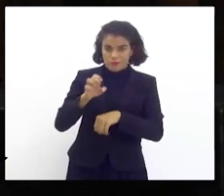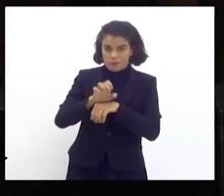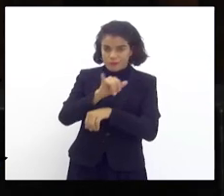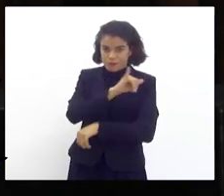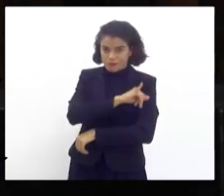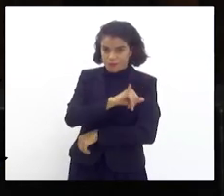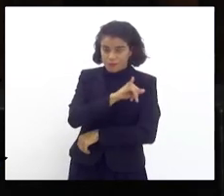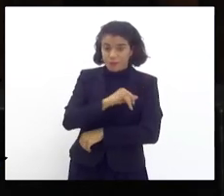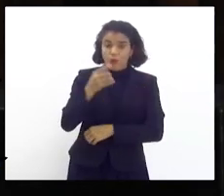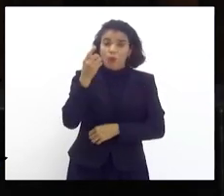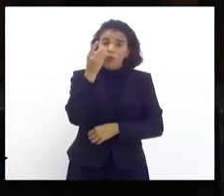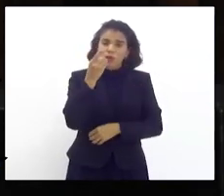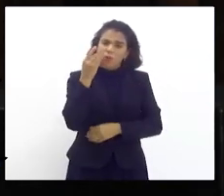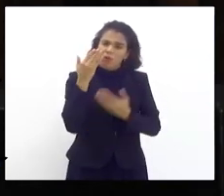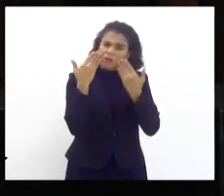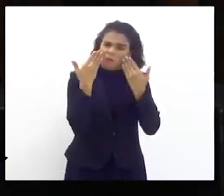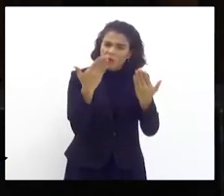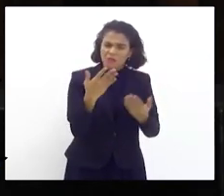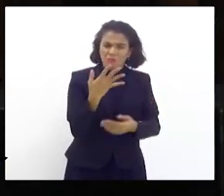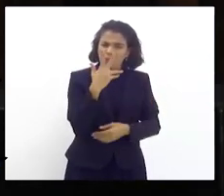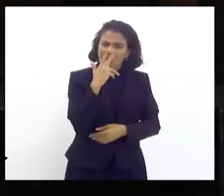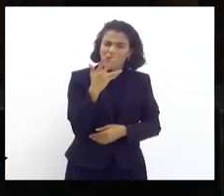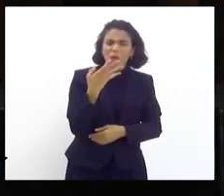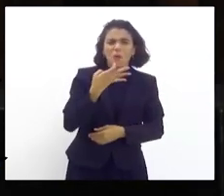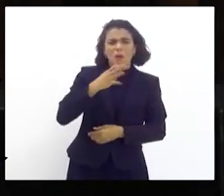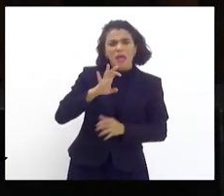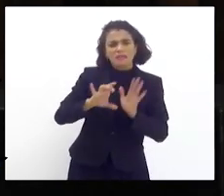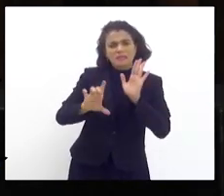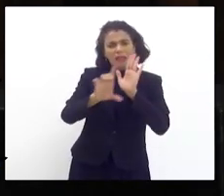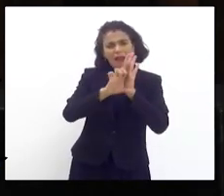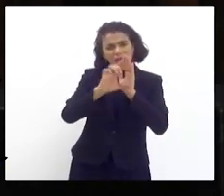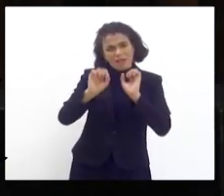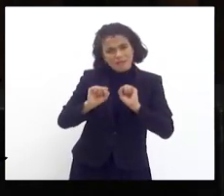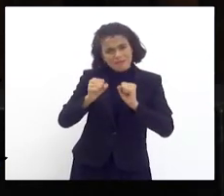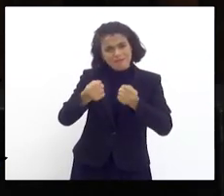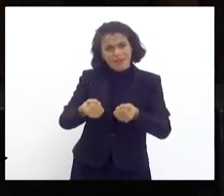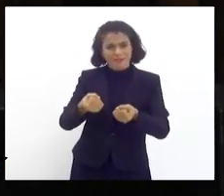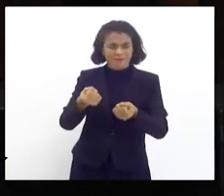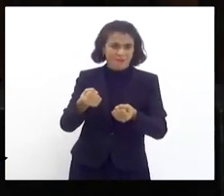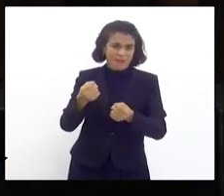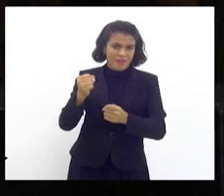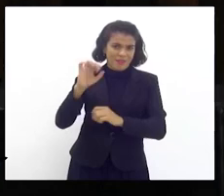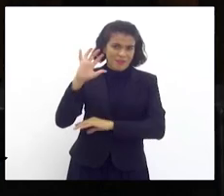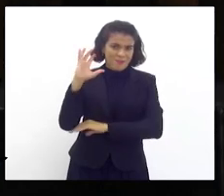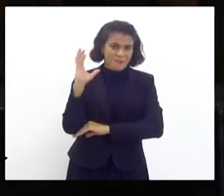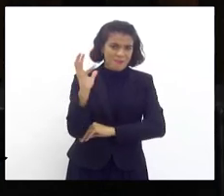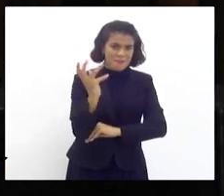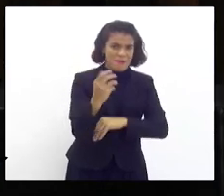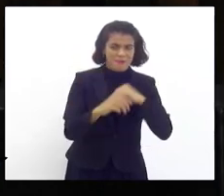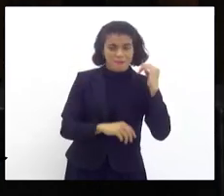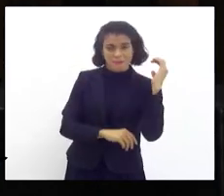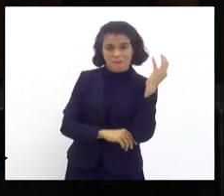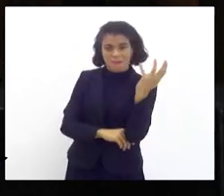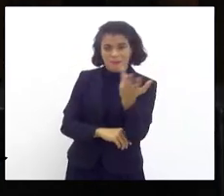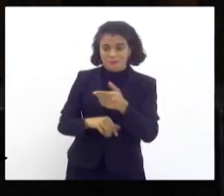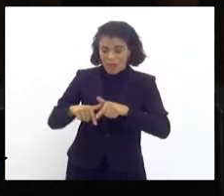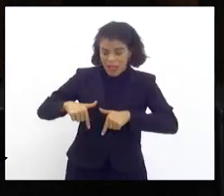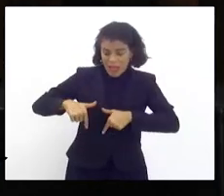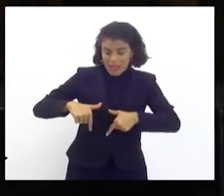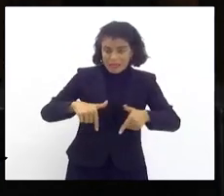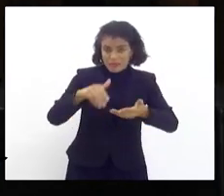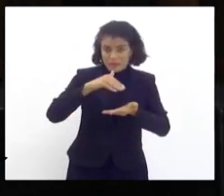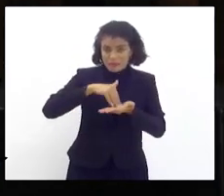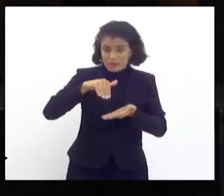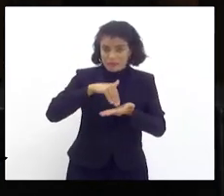O deputado demonstra não conhecer a legislação ambiental quando ele afirma que de modo ideal de ação da